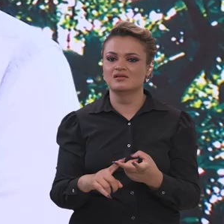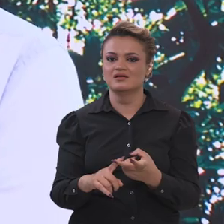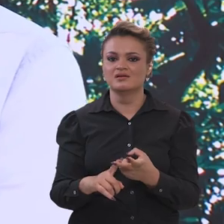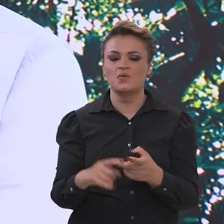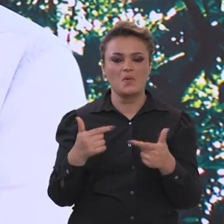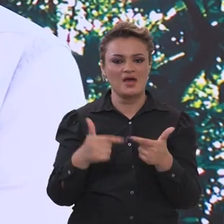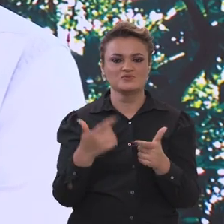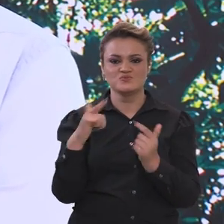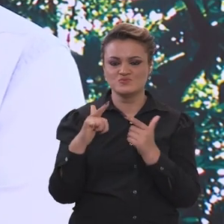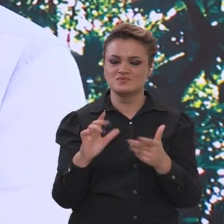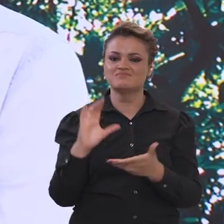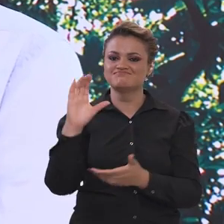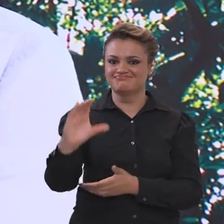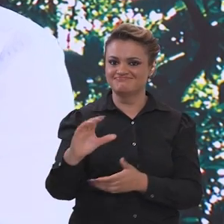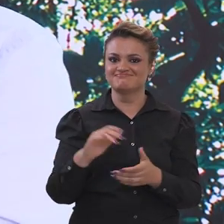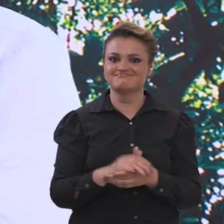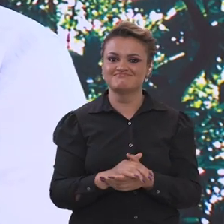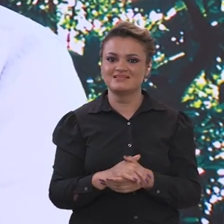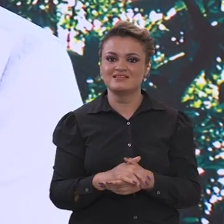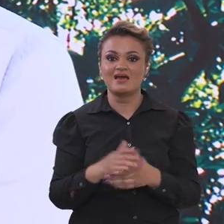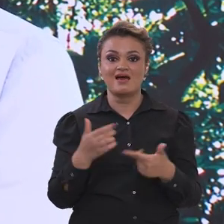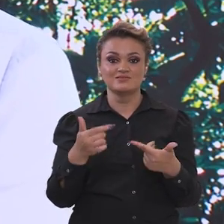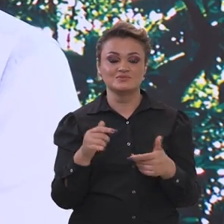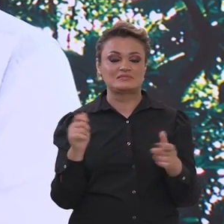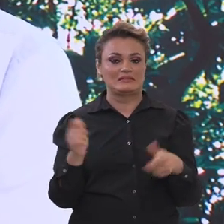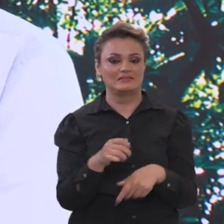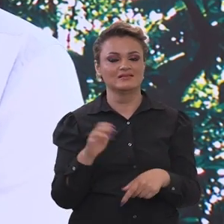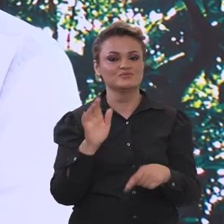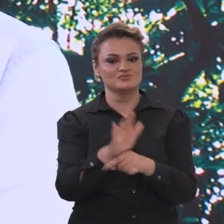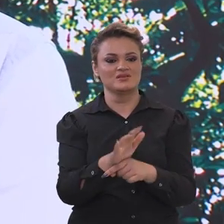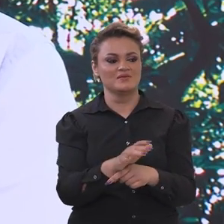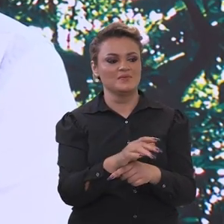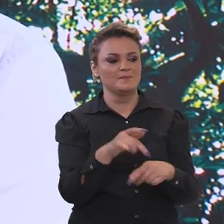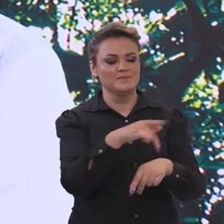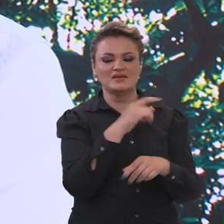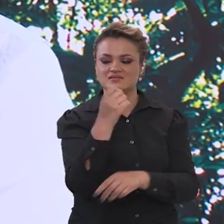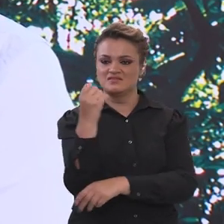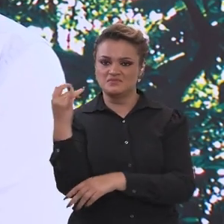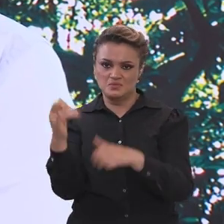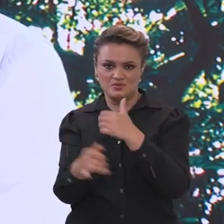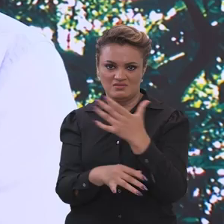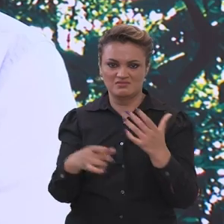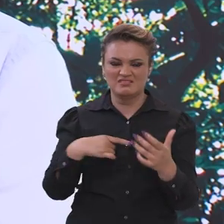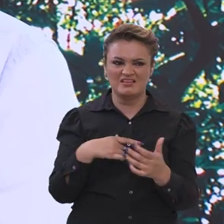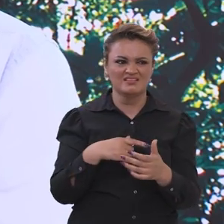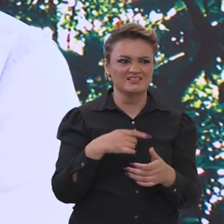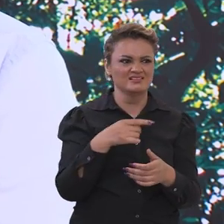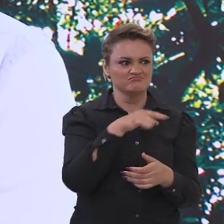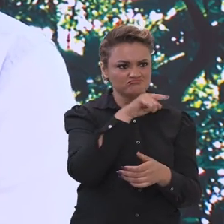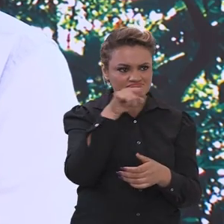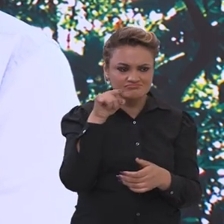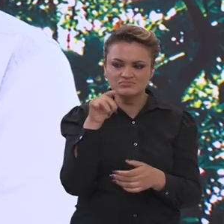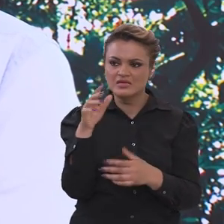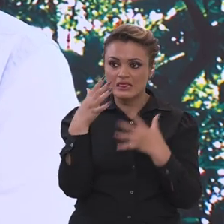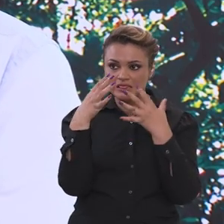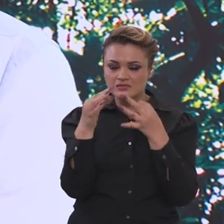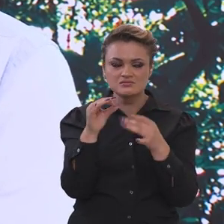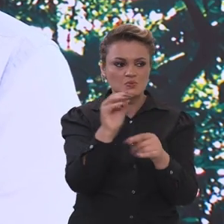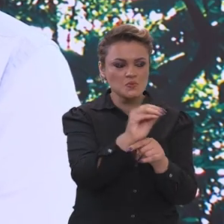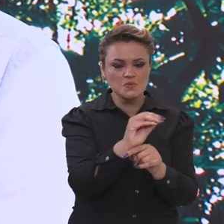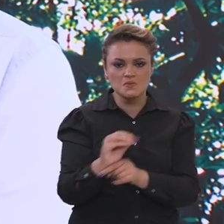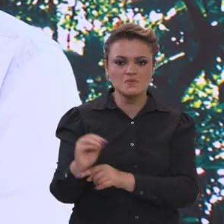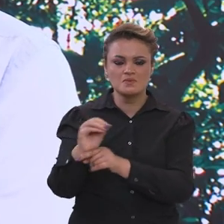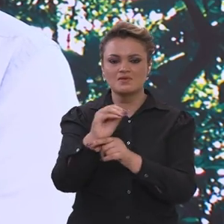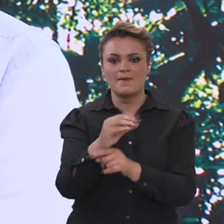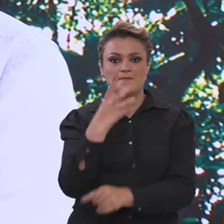contribuir com ações que possam ajudar os países que têm florestas de pé, sobretudo as florestas tropicais,